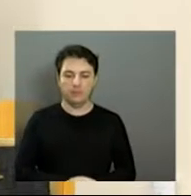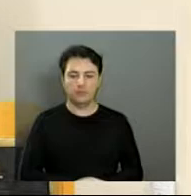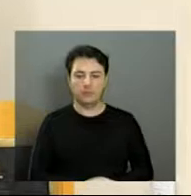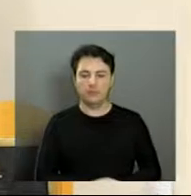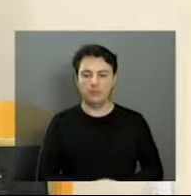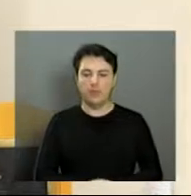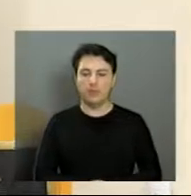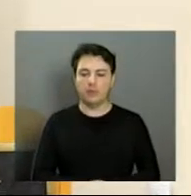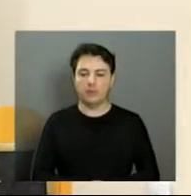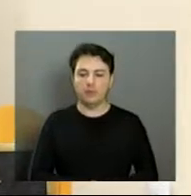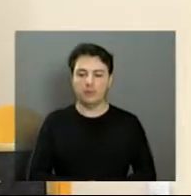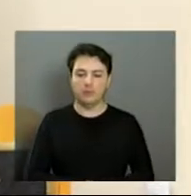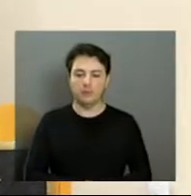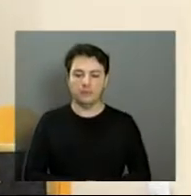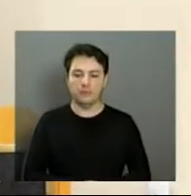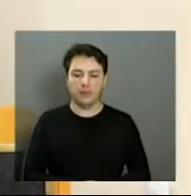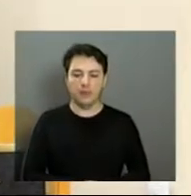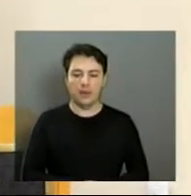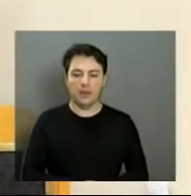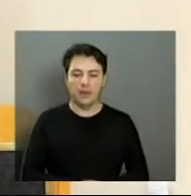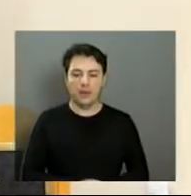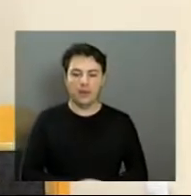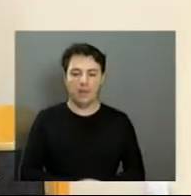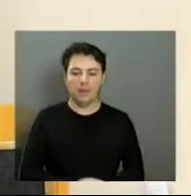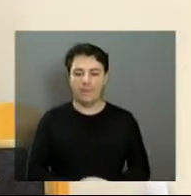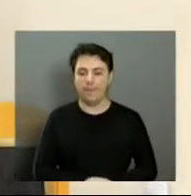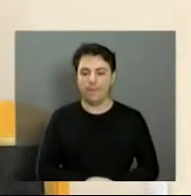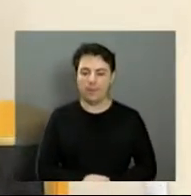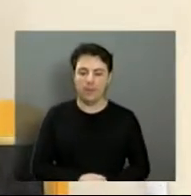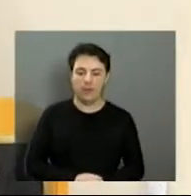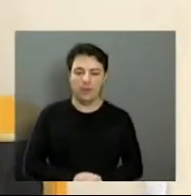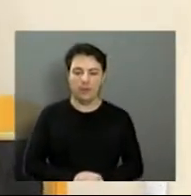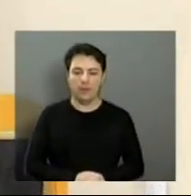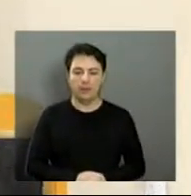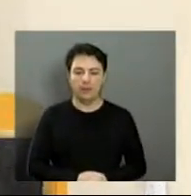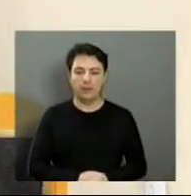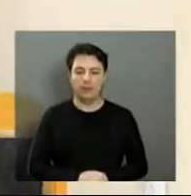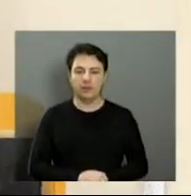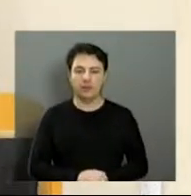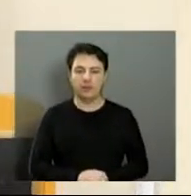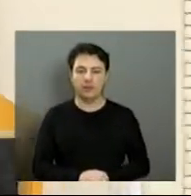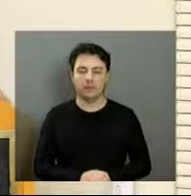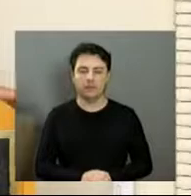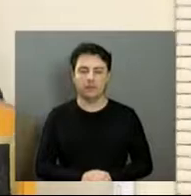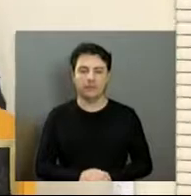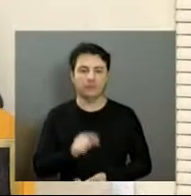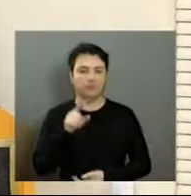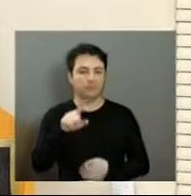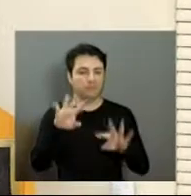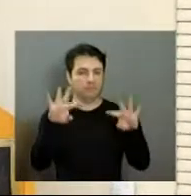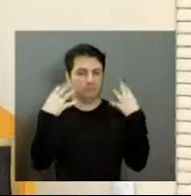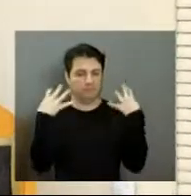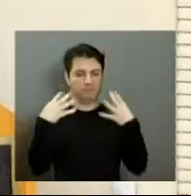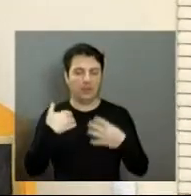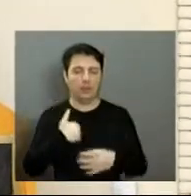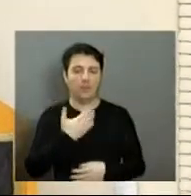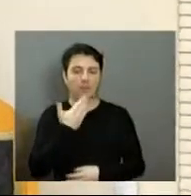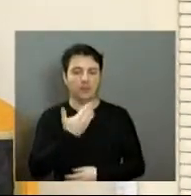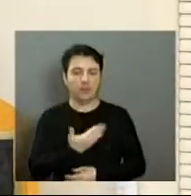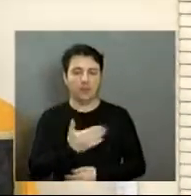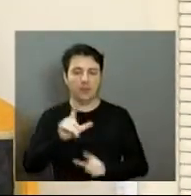Presidente, eu quero pedir para... Boa noite, presidente. Boa noite, quem nos ouve, nos assiste, o plenário. Pedir para pessoal da